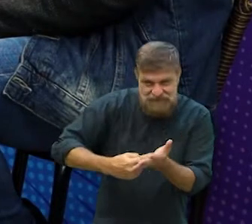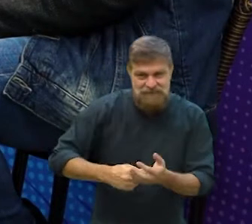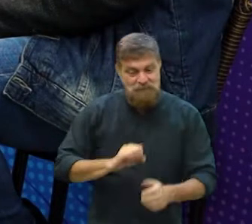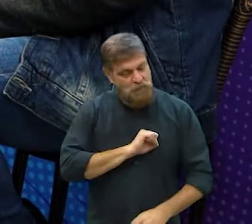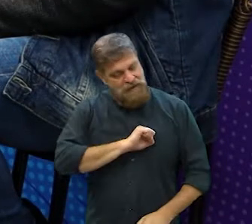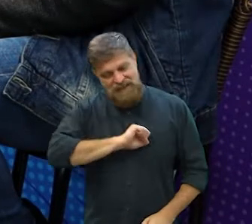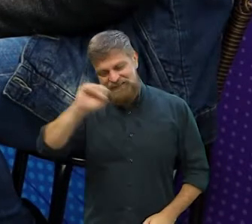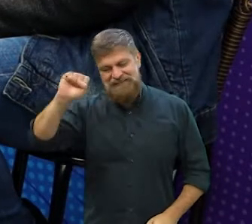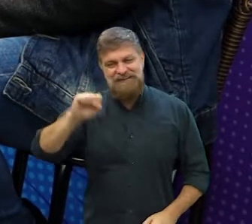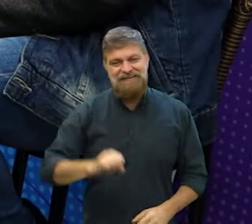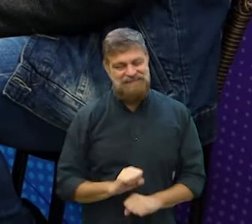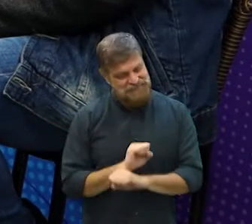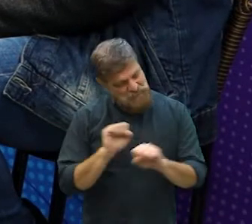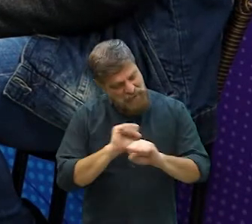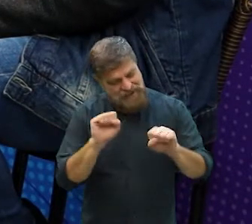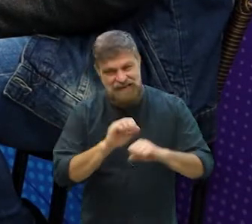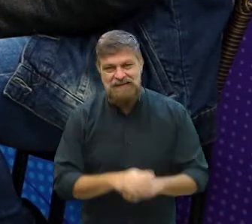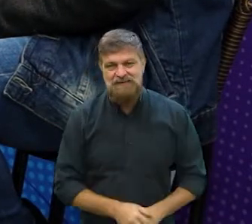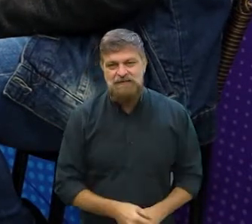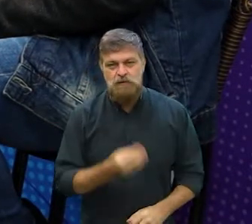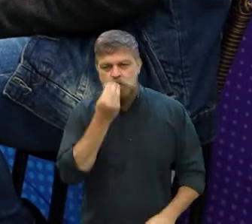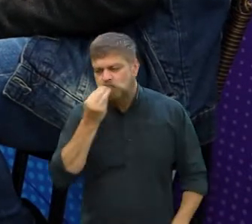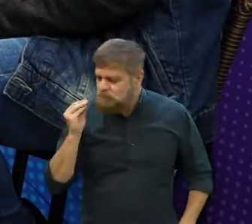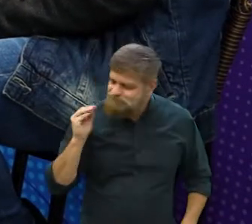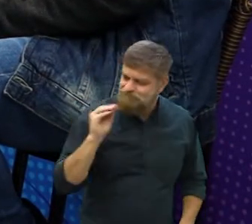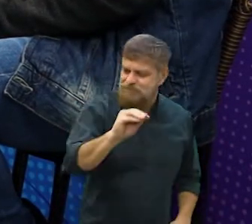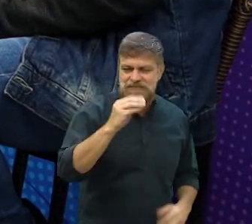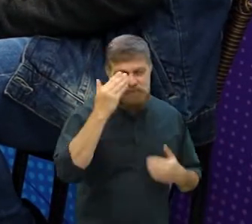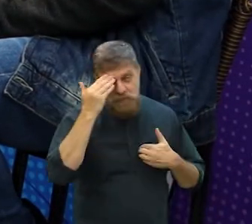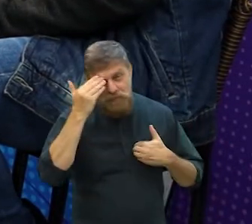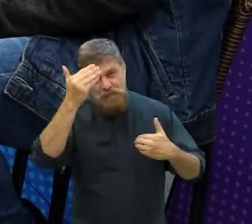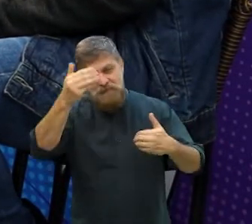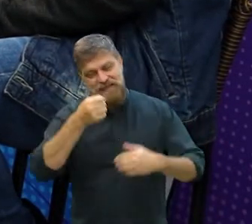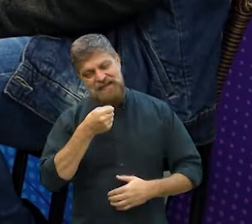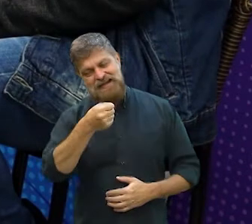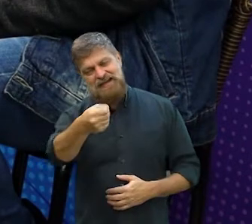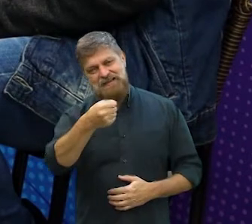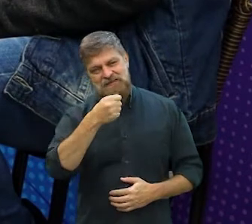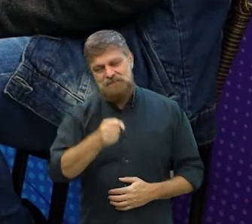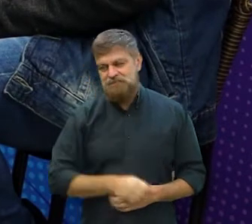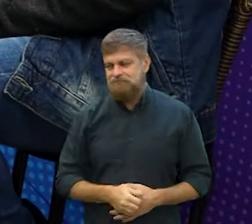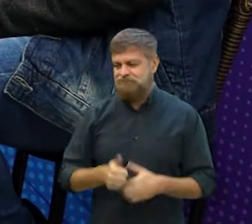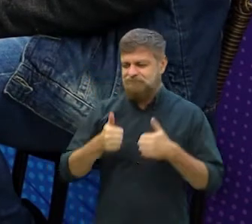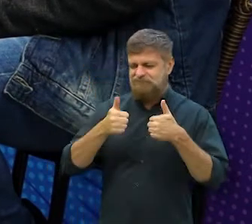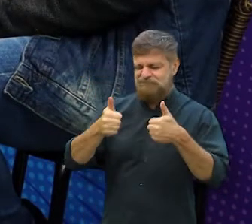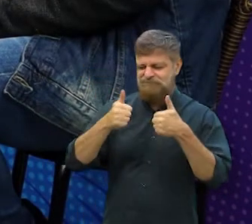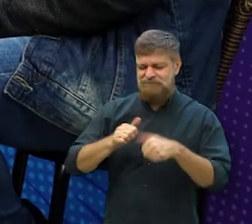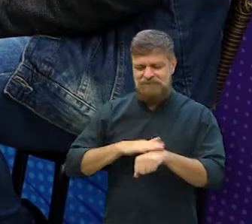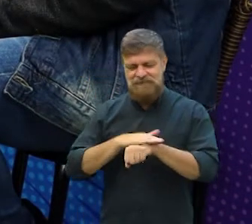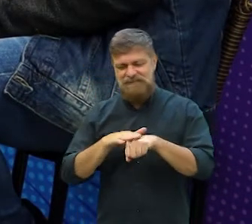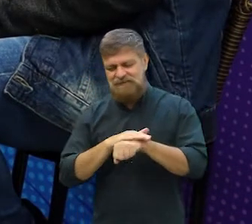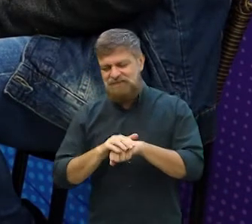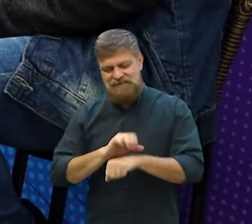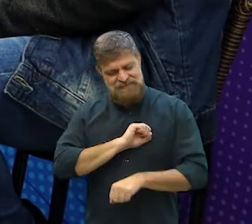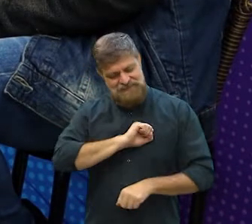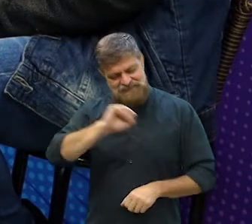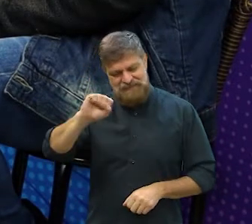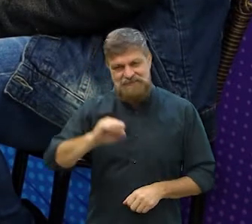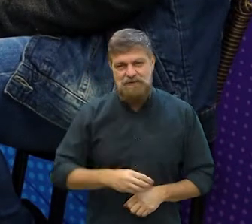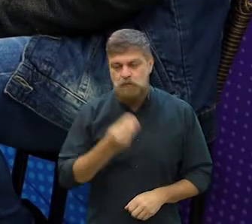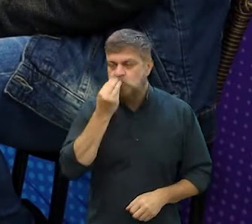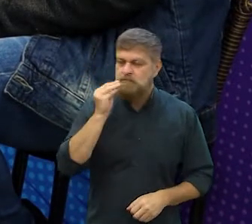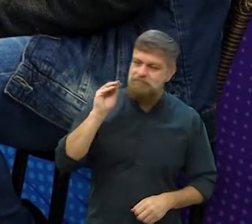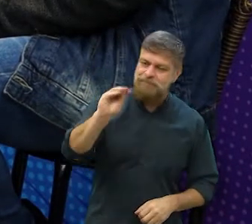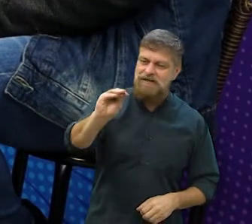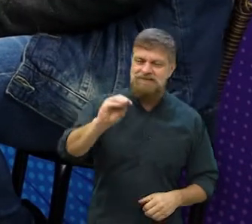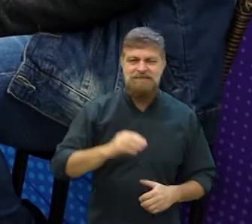Combinado, vou adorar. Valeu, Keca, um beijo, muito obrigado pela entrevista. Valeu, Michel, adorei a conversa, obrigada, viu?